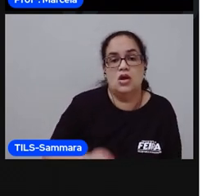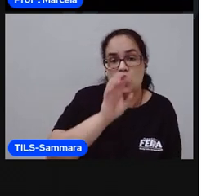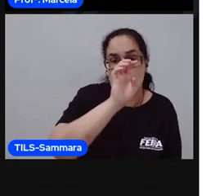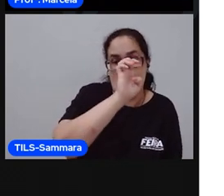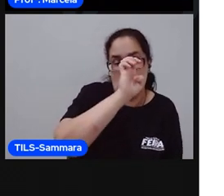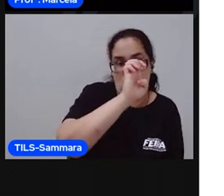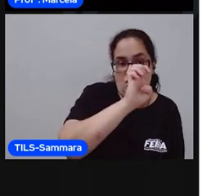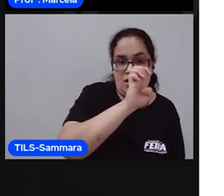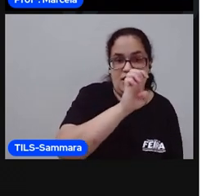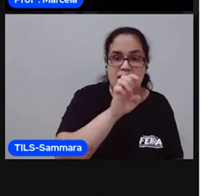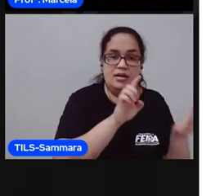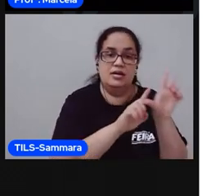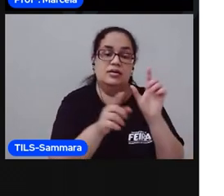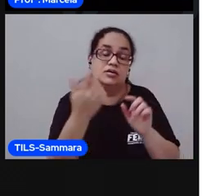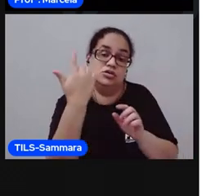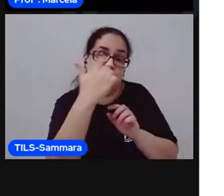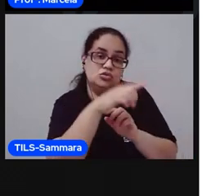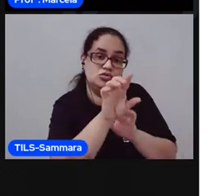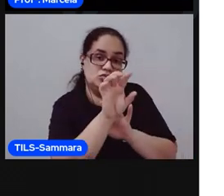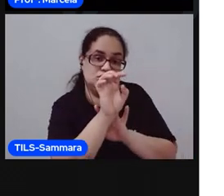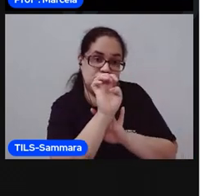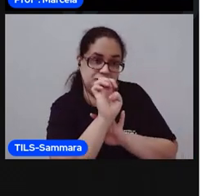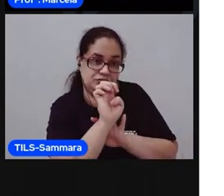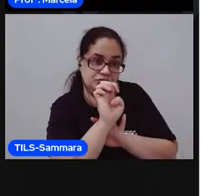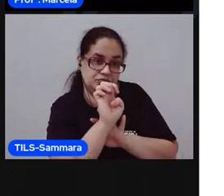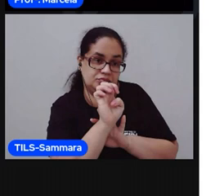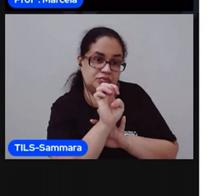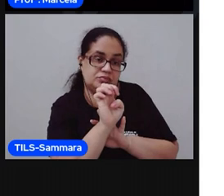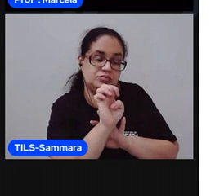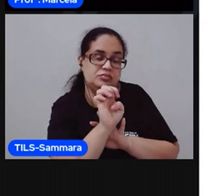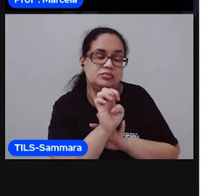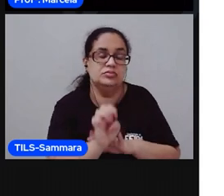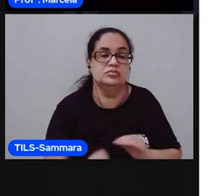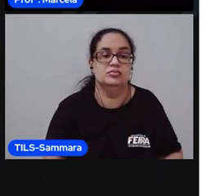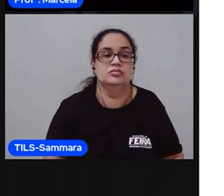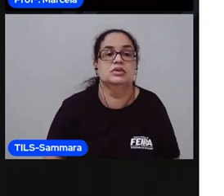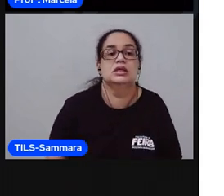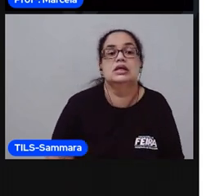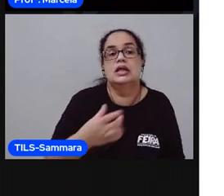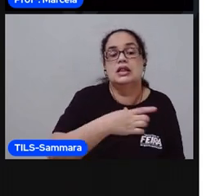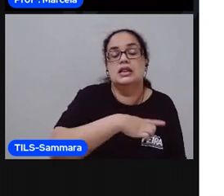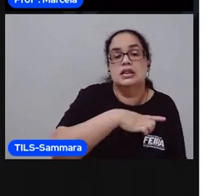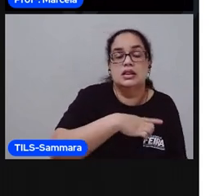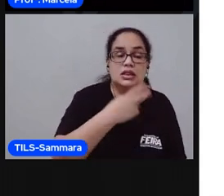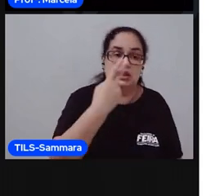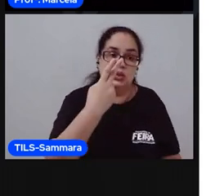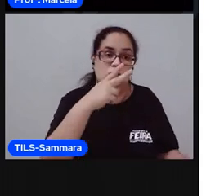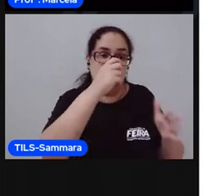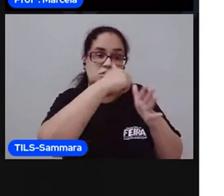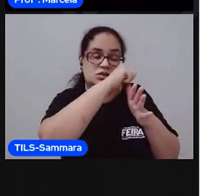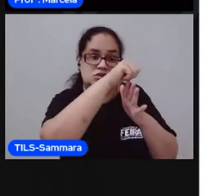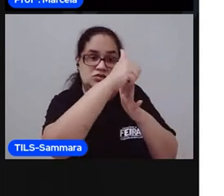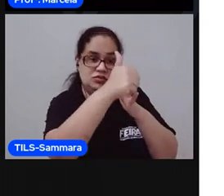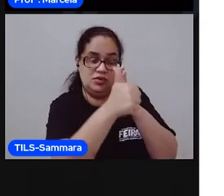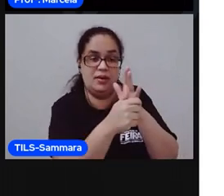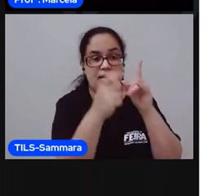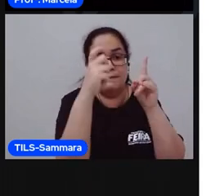Olha. Vogal é. Vogal é de novo. Temos duas vogais nessa palavra.